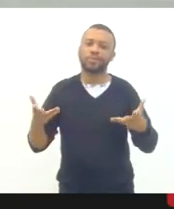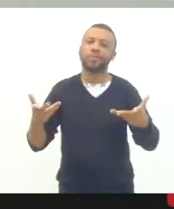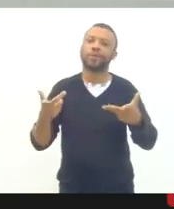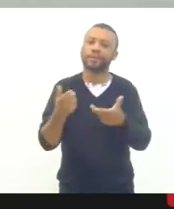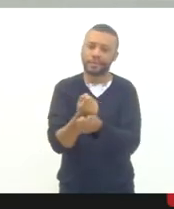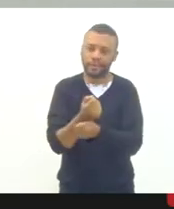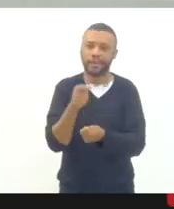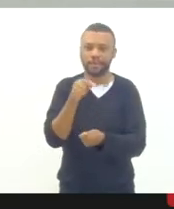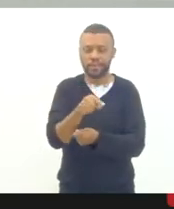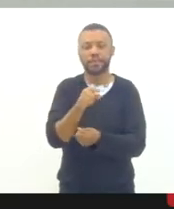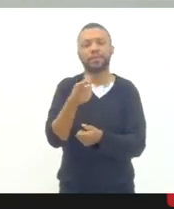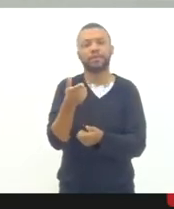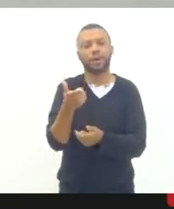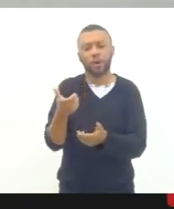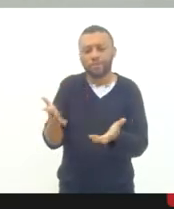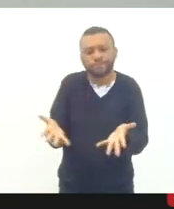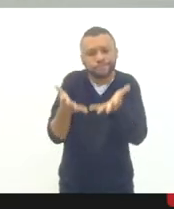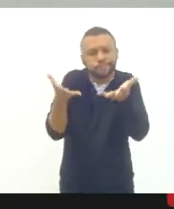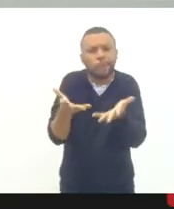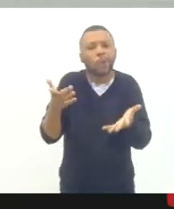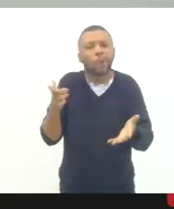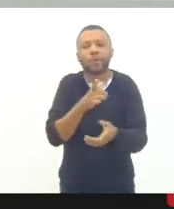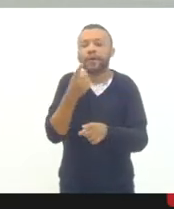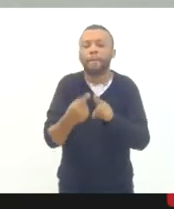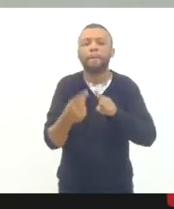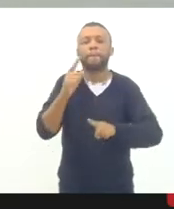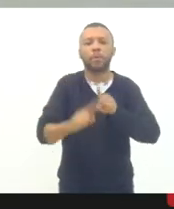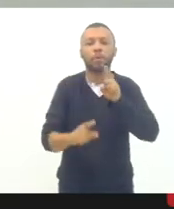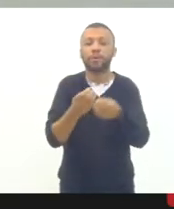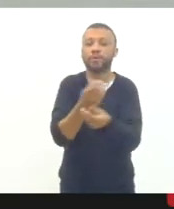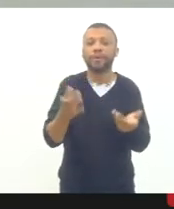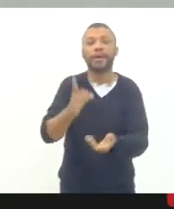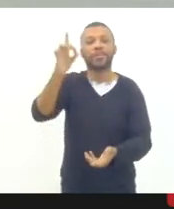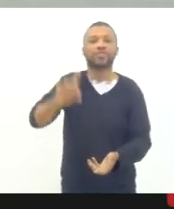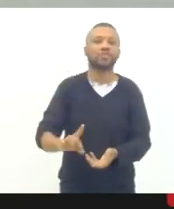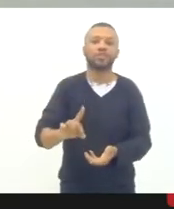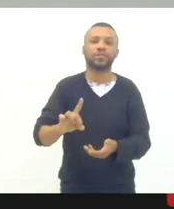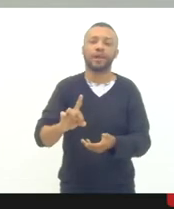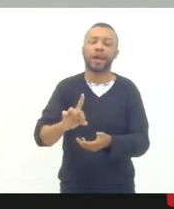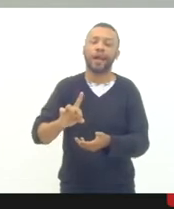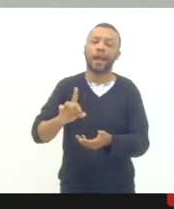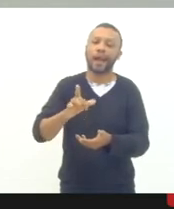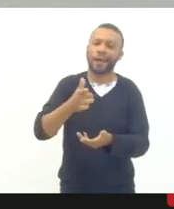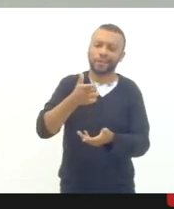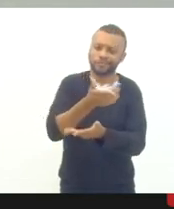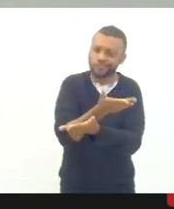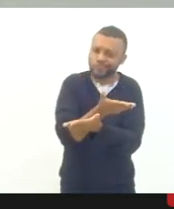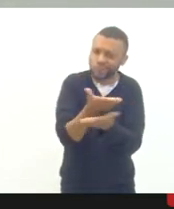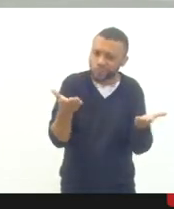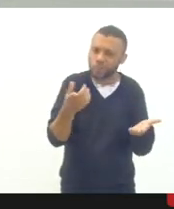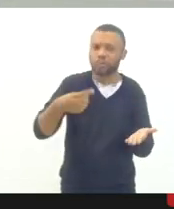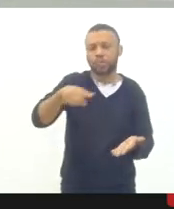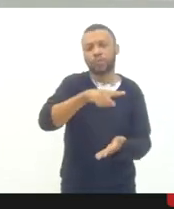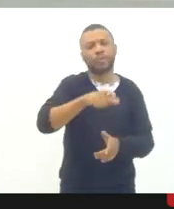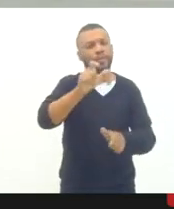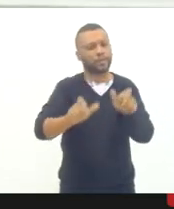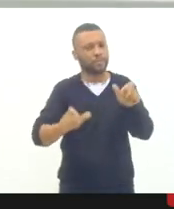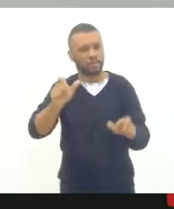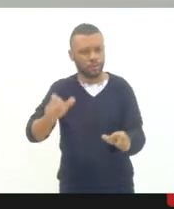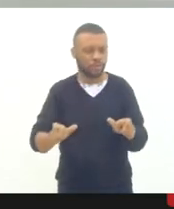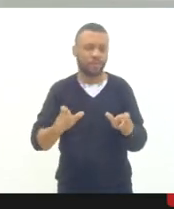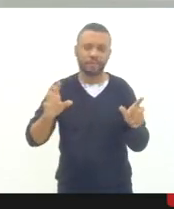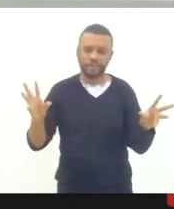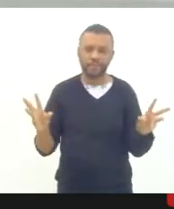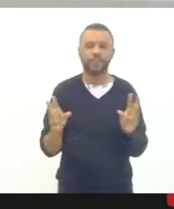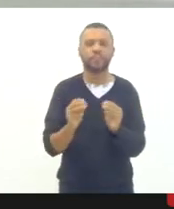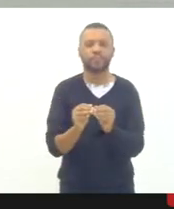seja transformadora, que dê direitos a todos e a todas e a todes e, enfim,